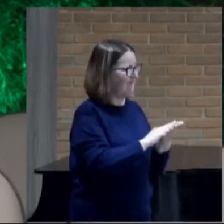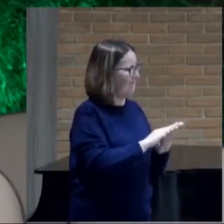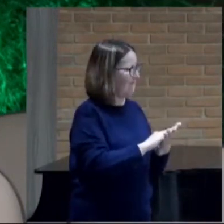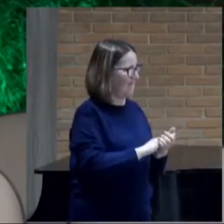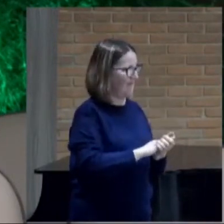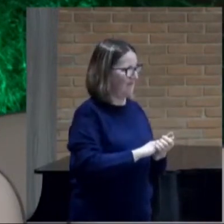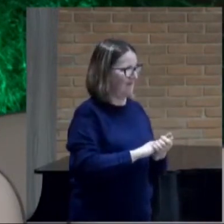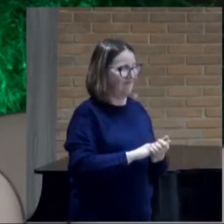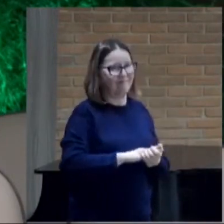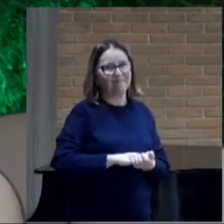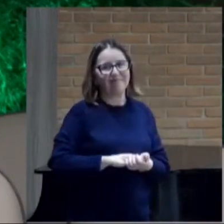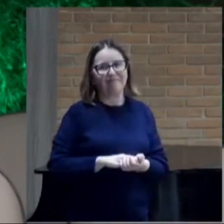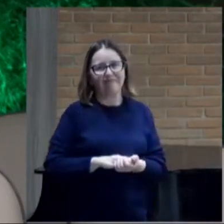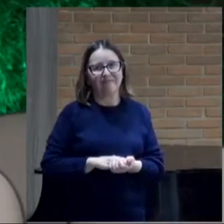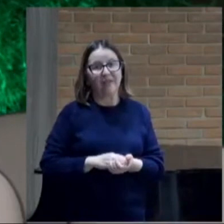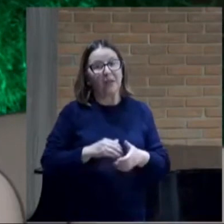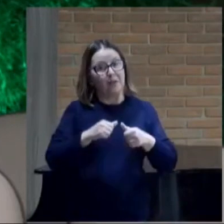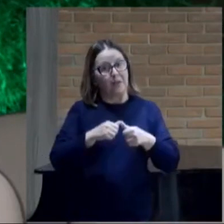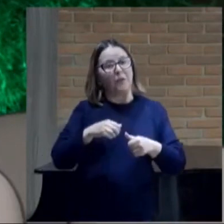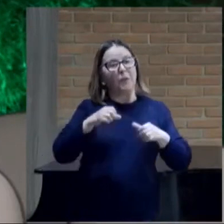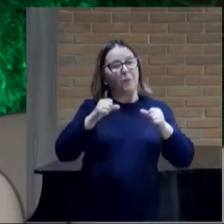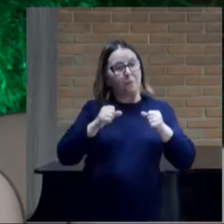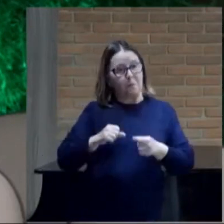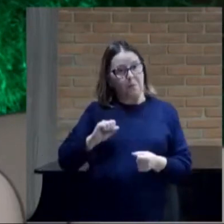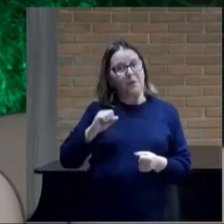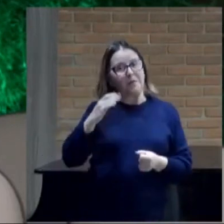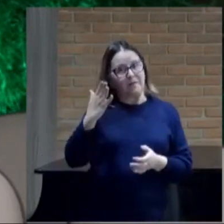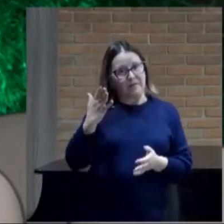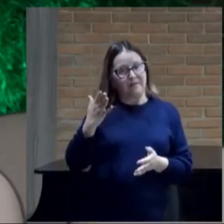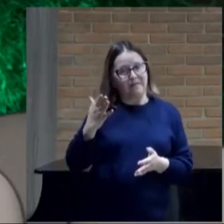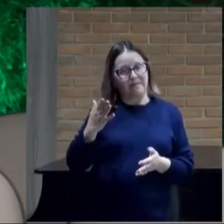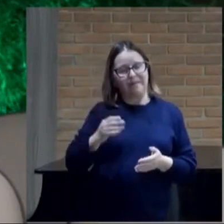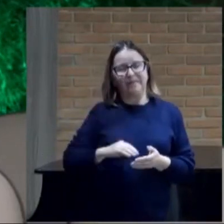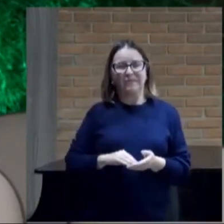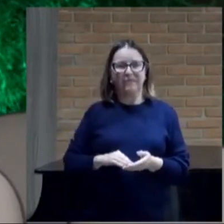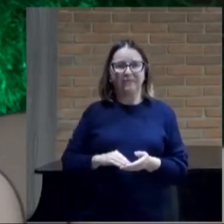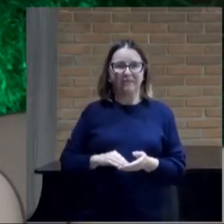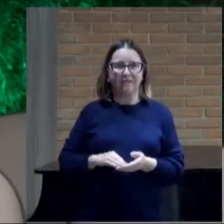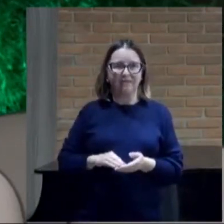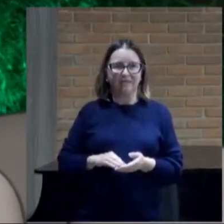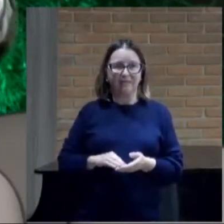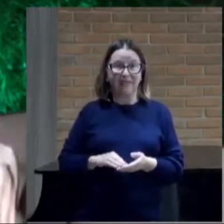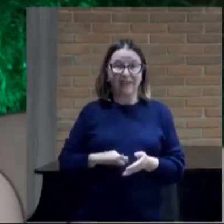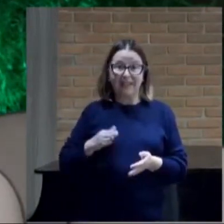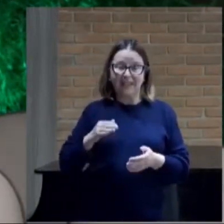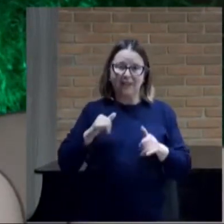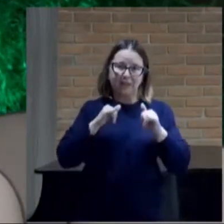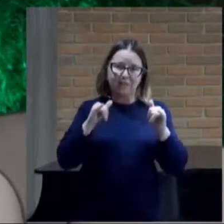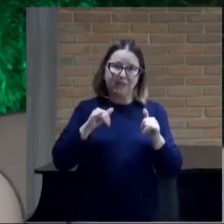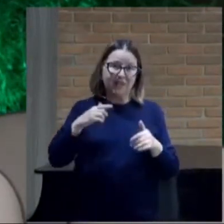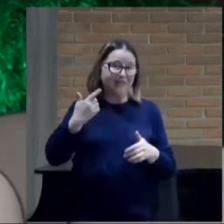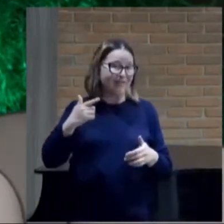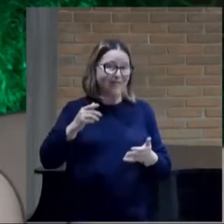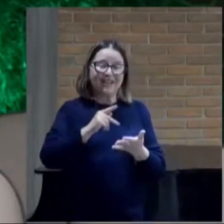Nós podemos Acontecer isto E aí Essa mensagem Não tem a verdade